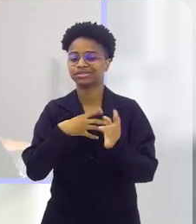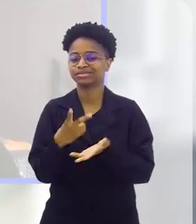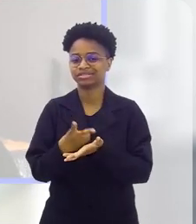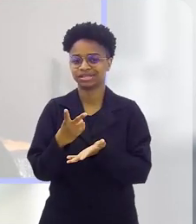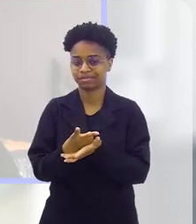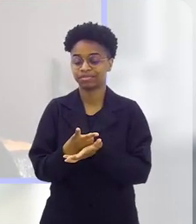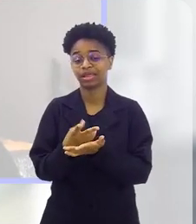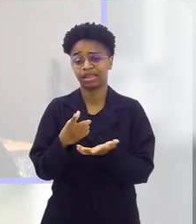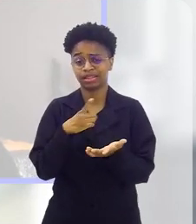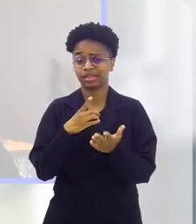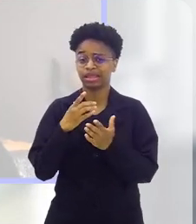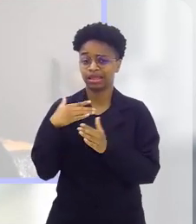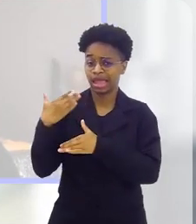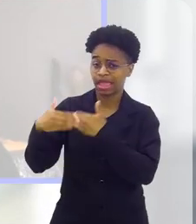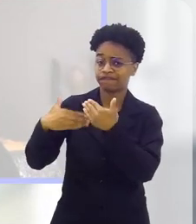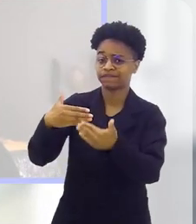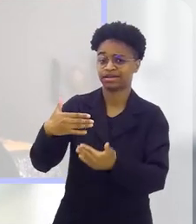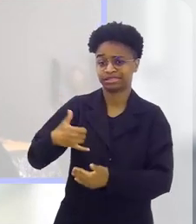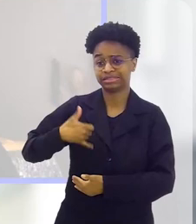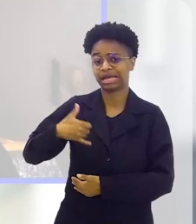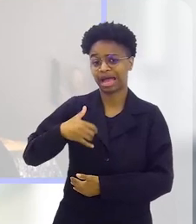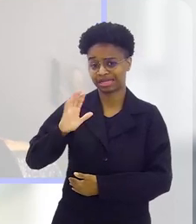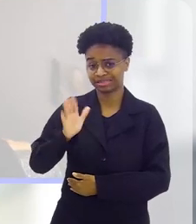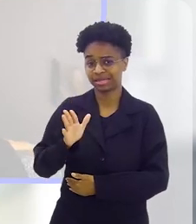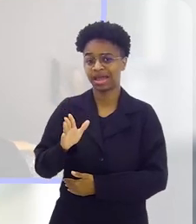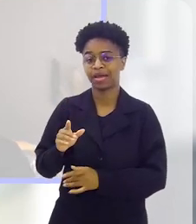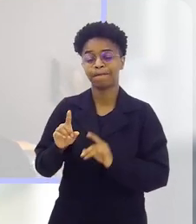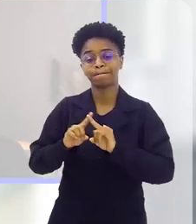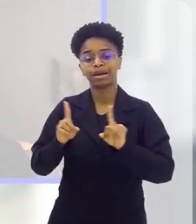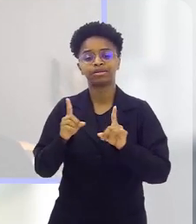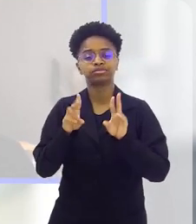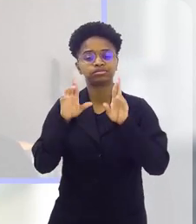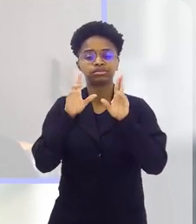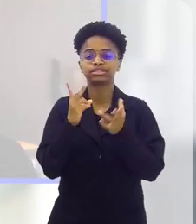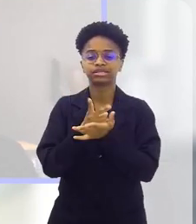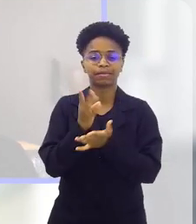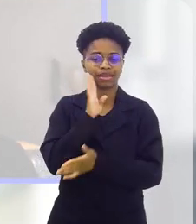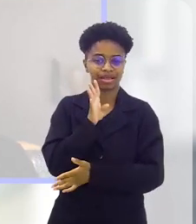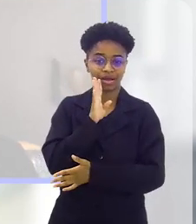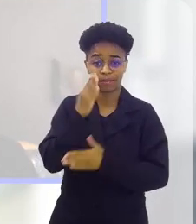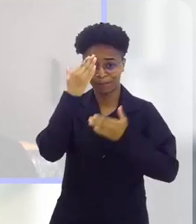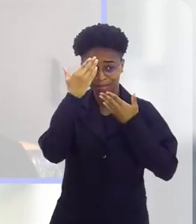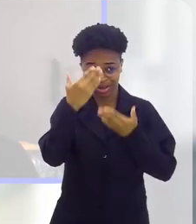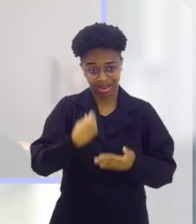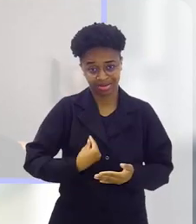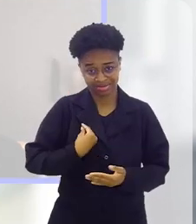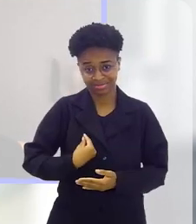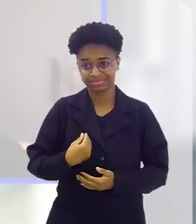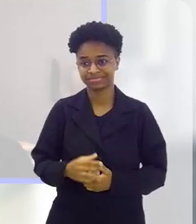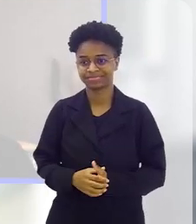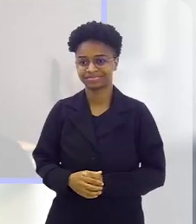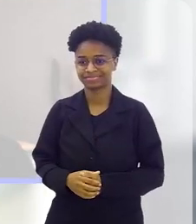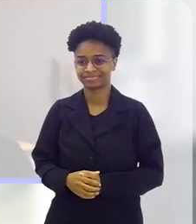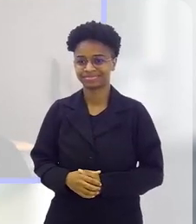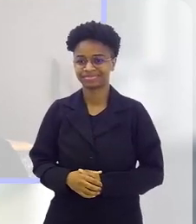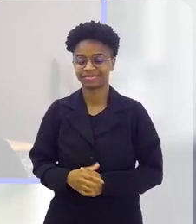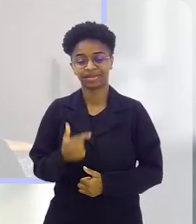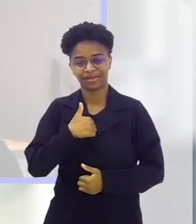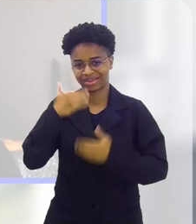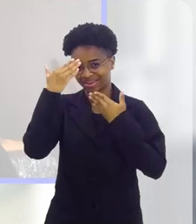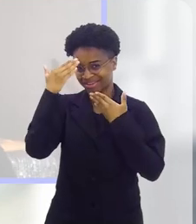forma, cada vez mais, mesmo aí, né, com o avanço da idade, que isso seja cada vez mais bacana. Obrigada, tá, pela sua presença.